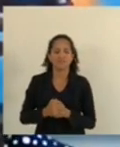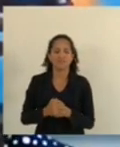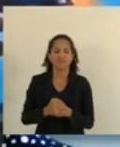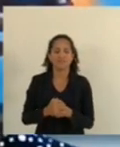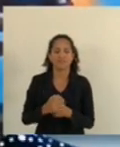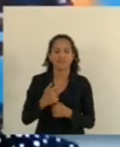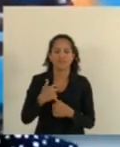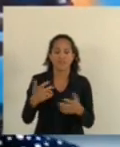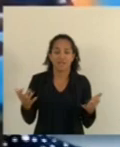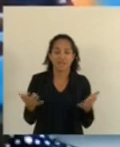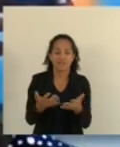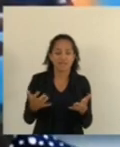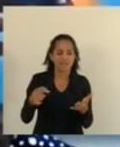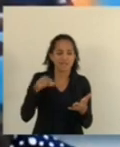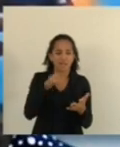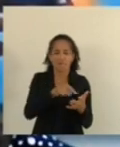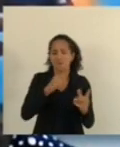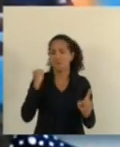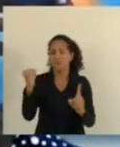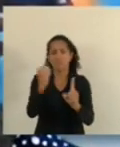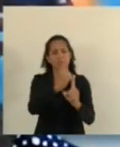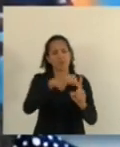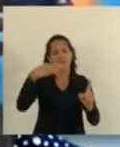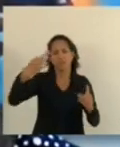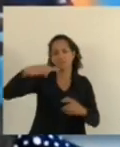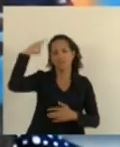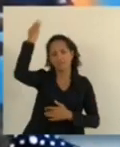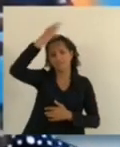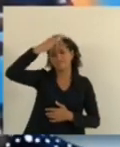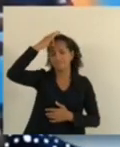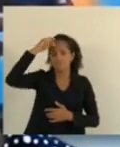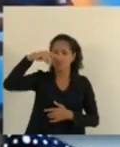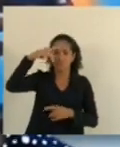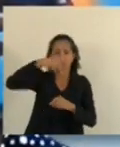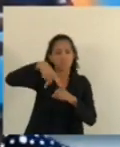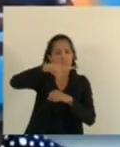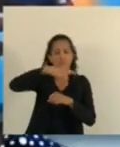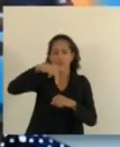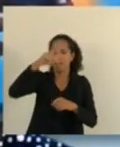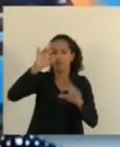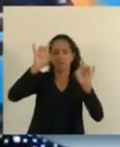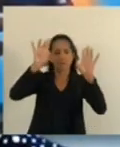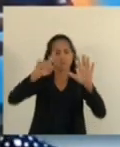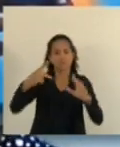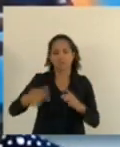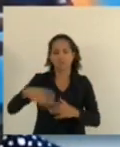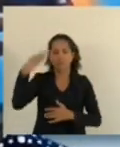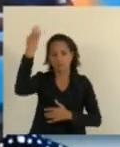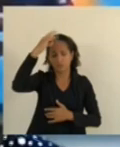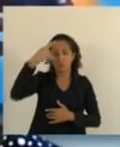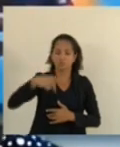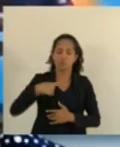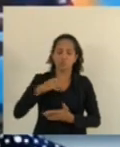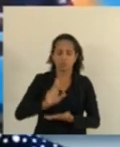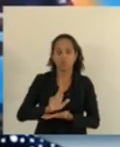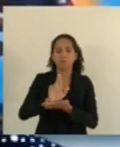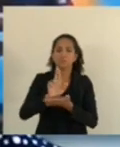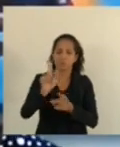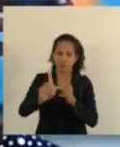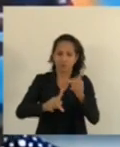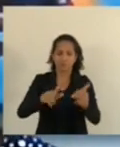violência, dessa matança de mulheres no Espírito Santo e no nosso país, mas especialmente aqui que sou uma representante do público.